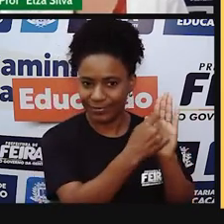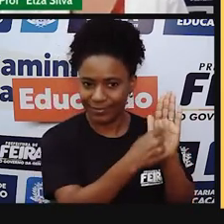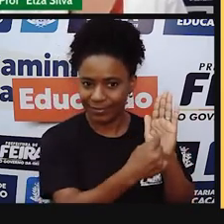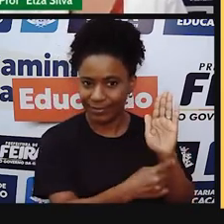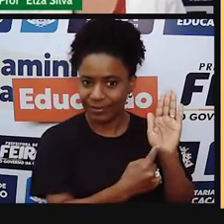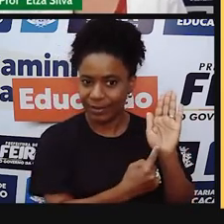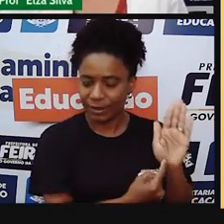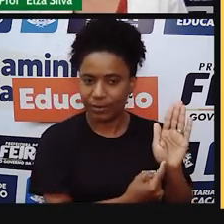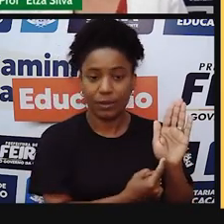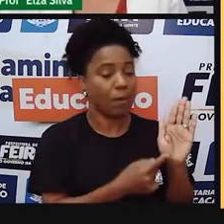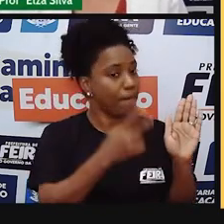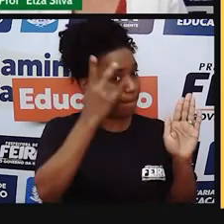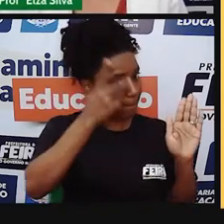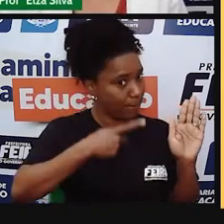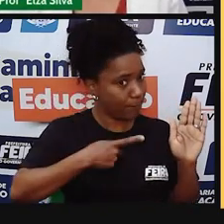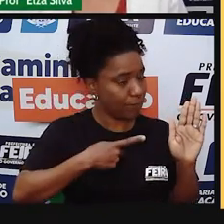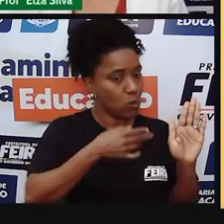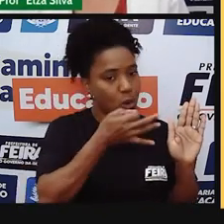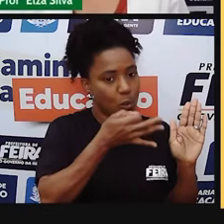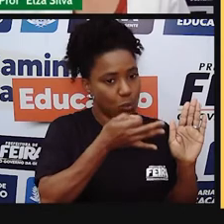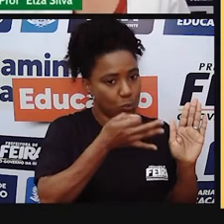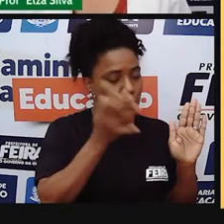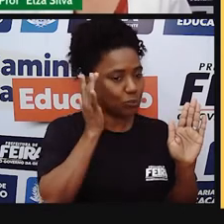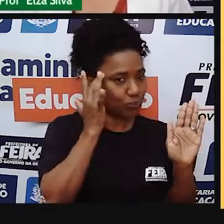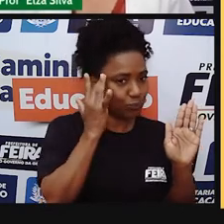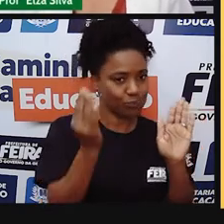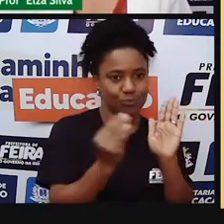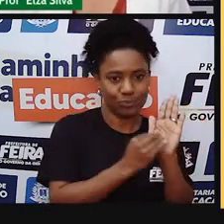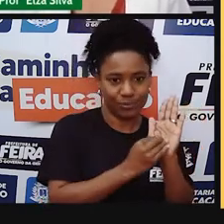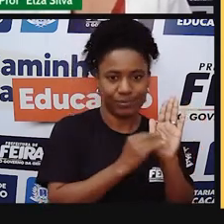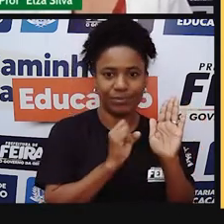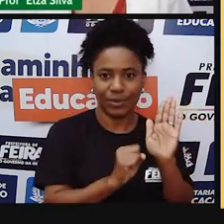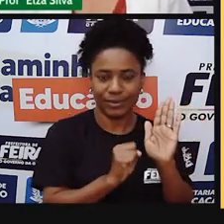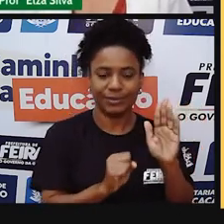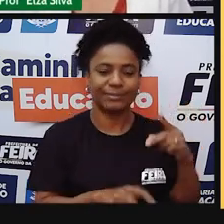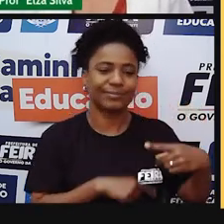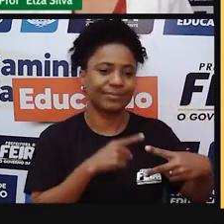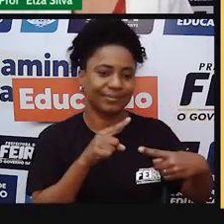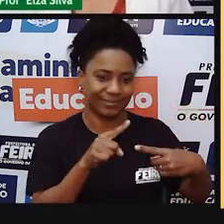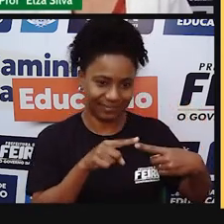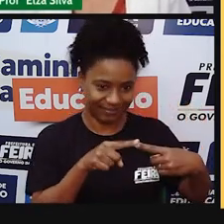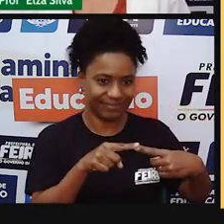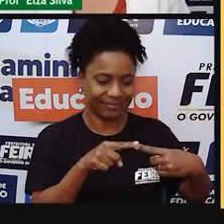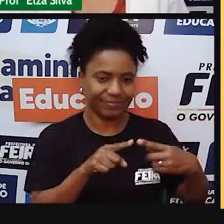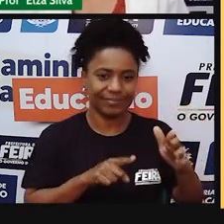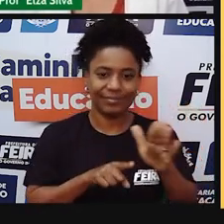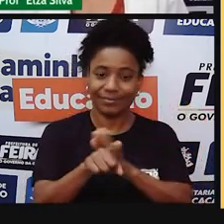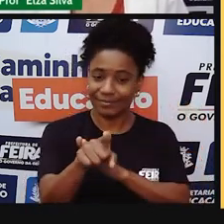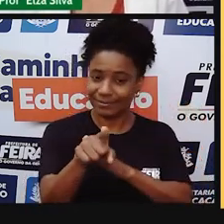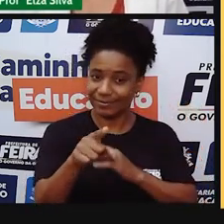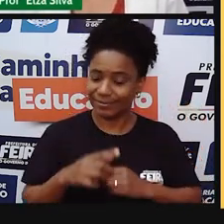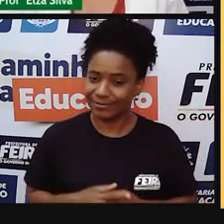acordo com seus conhecimentos. How did people communicate before the internet?